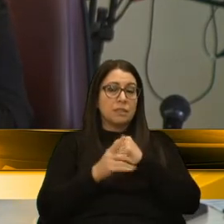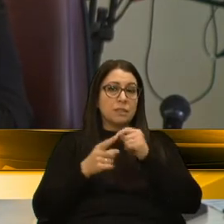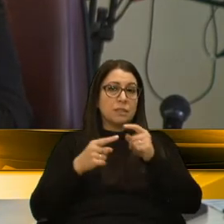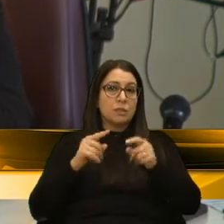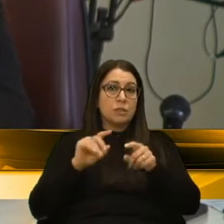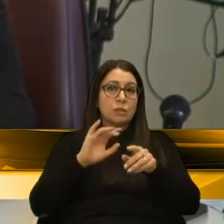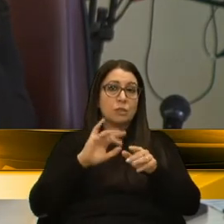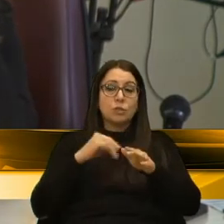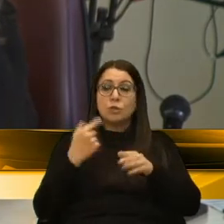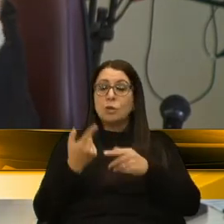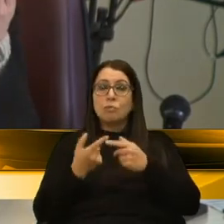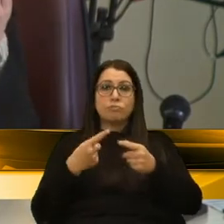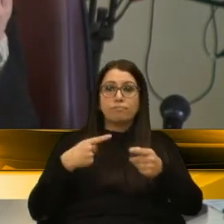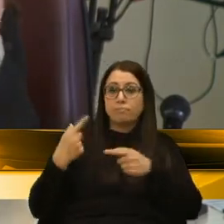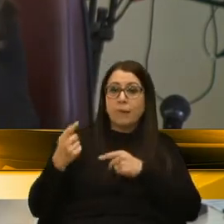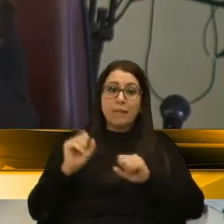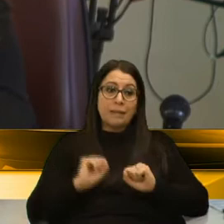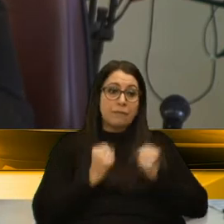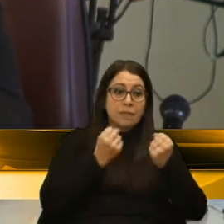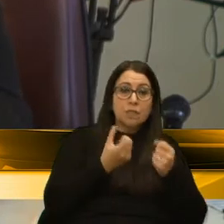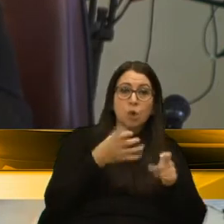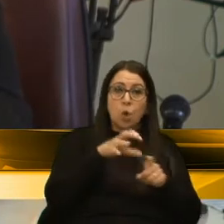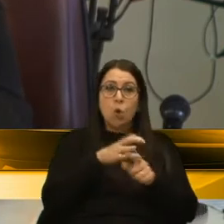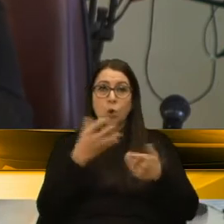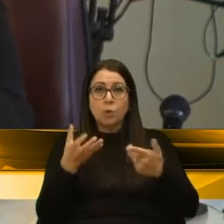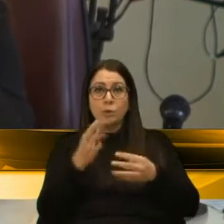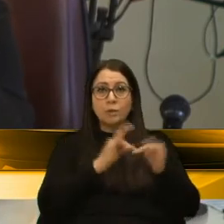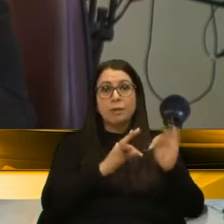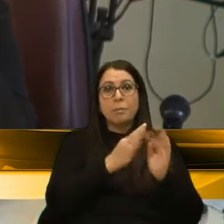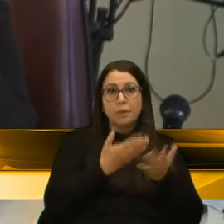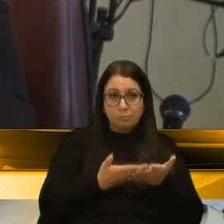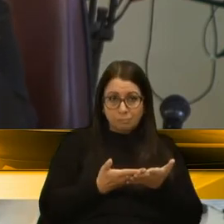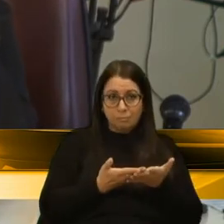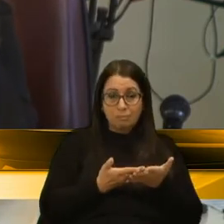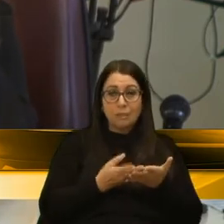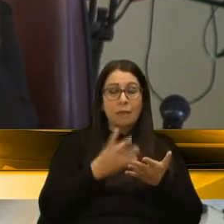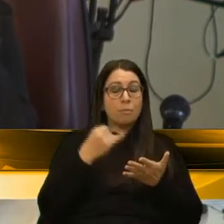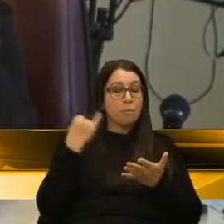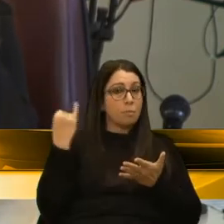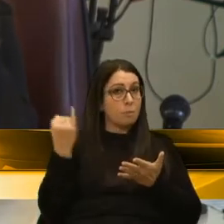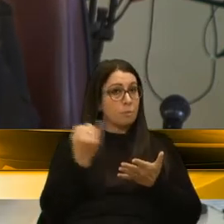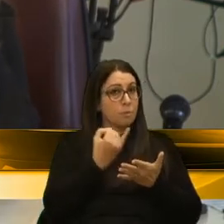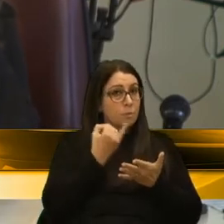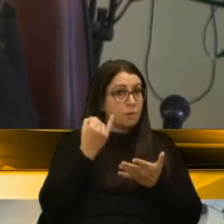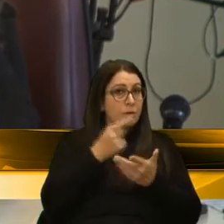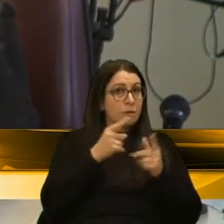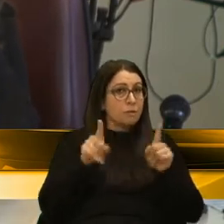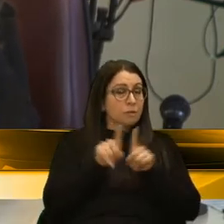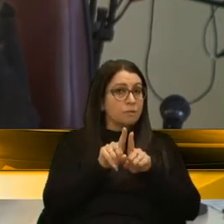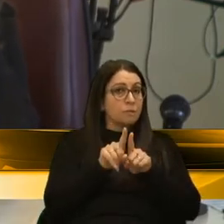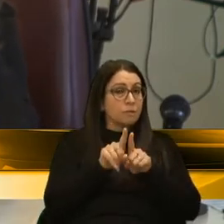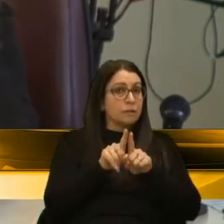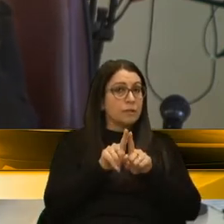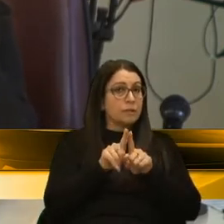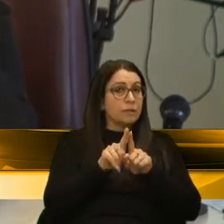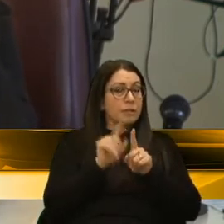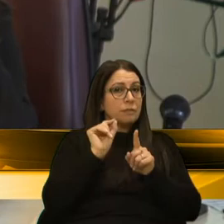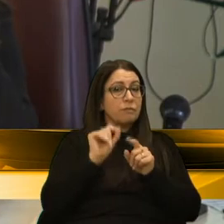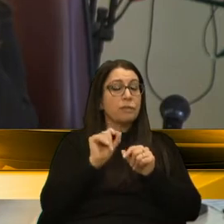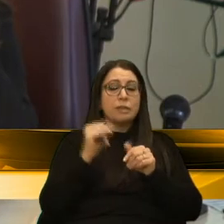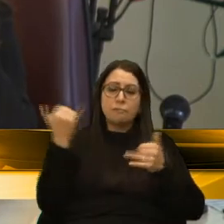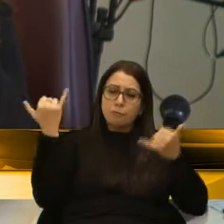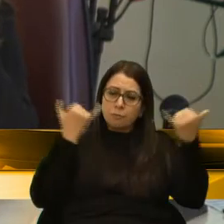em relação em defesa e contra o tratamento. E é muito importante que a gente se valha de